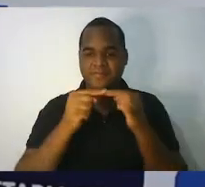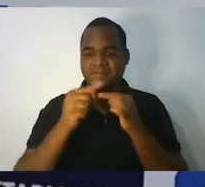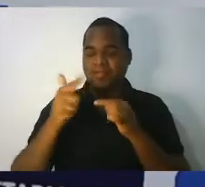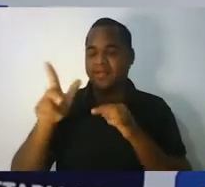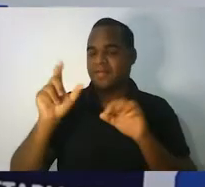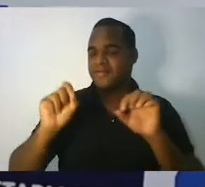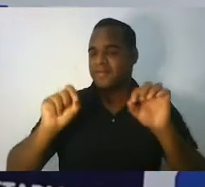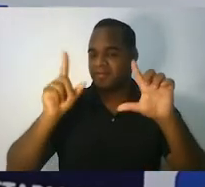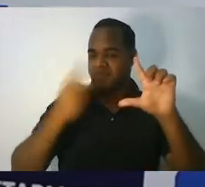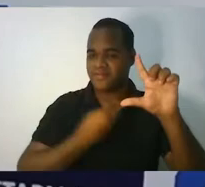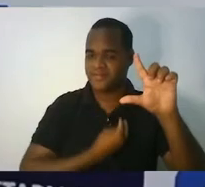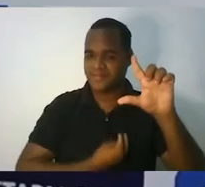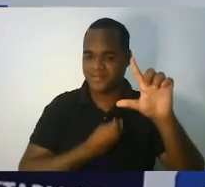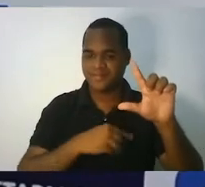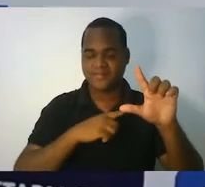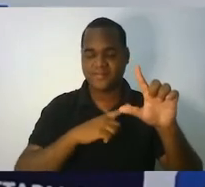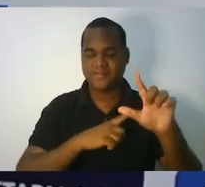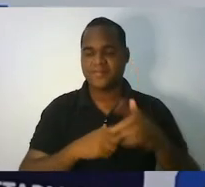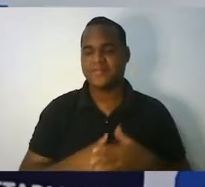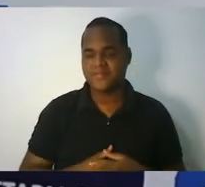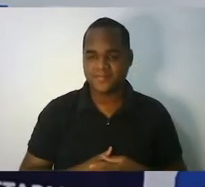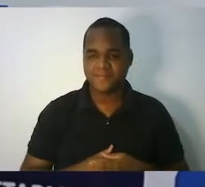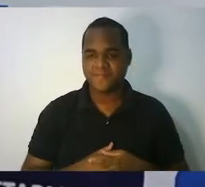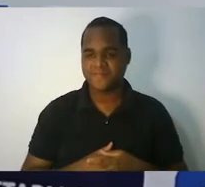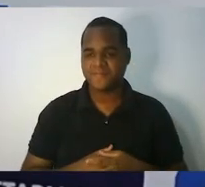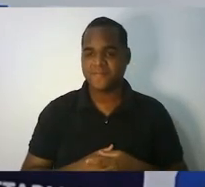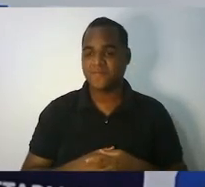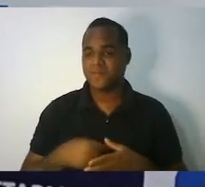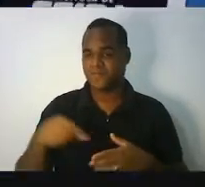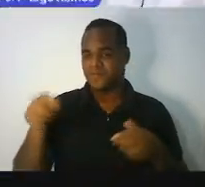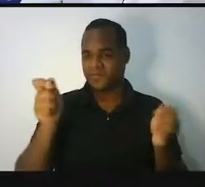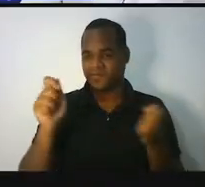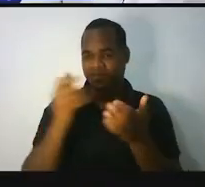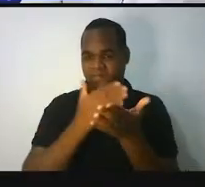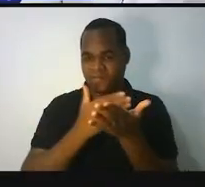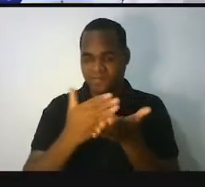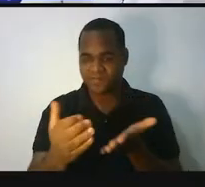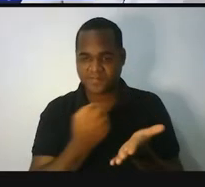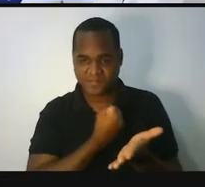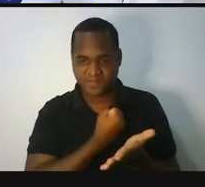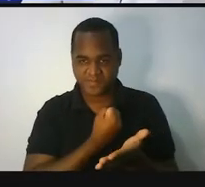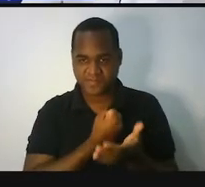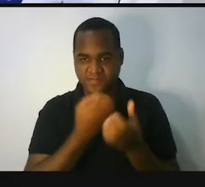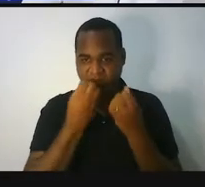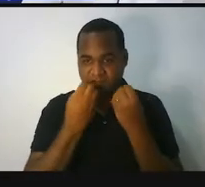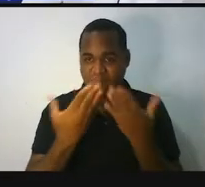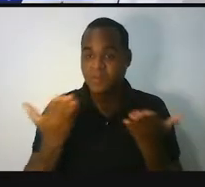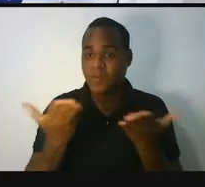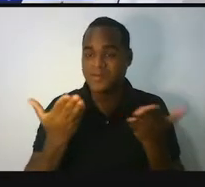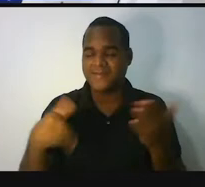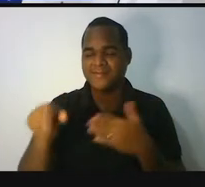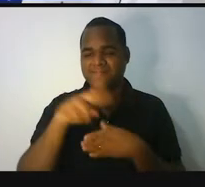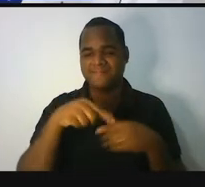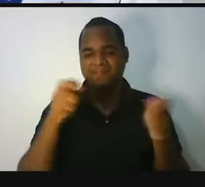tela e vamos começar essa nossa aula de hoje.